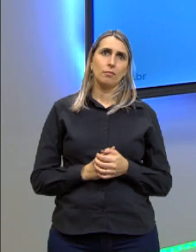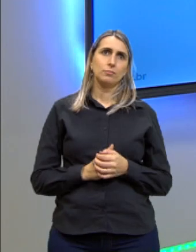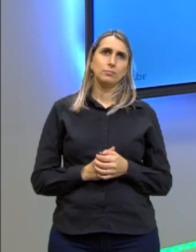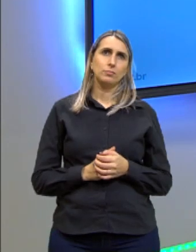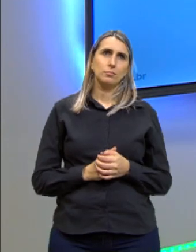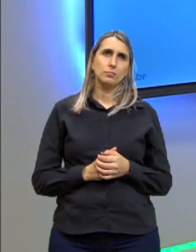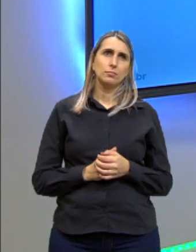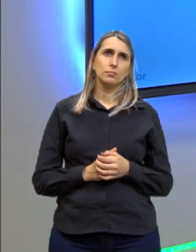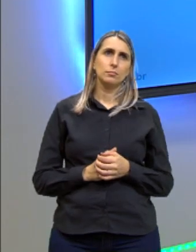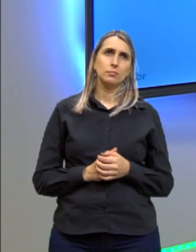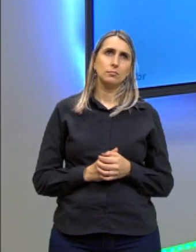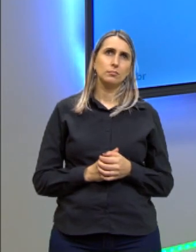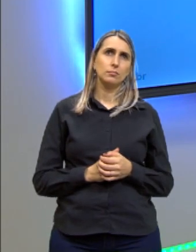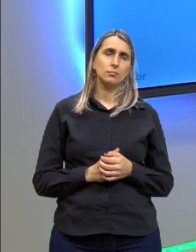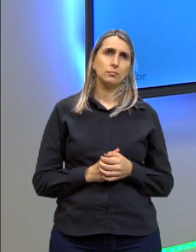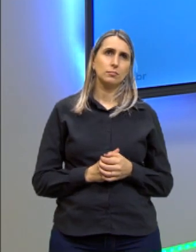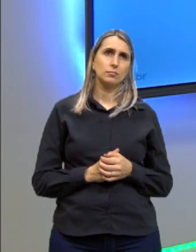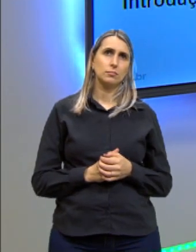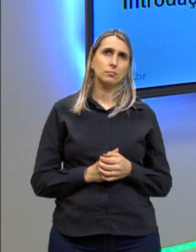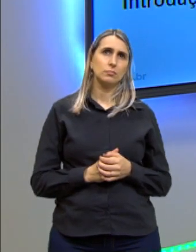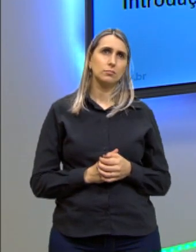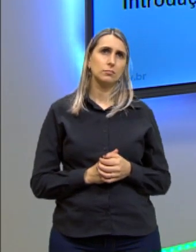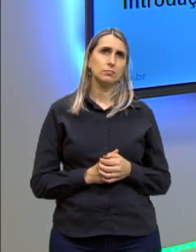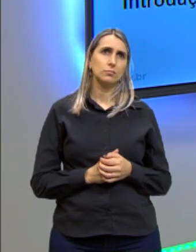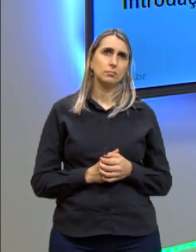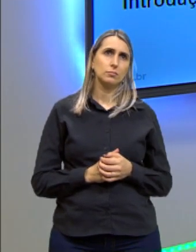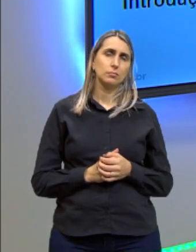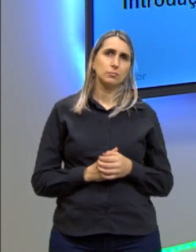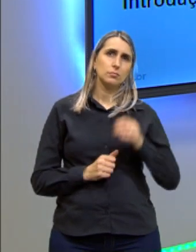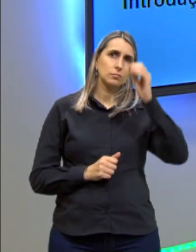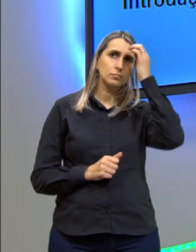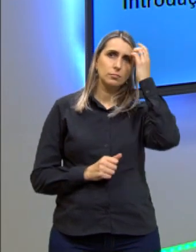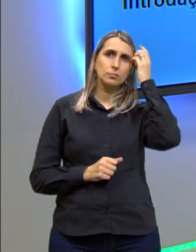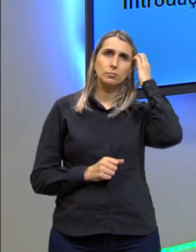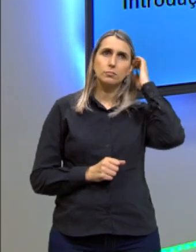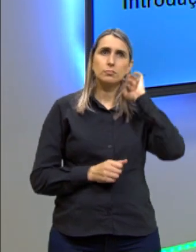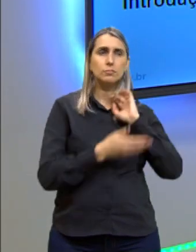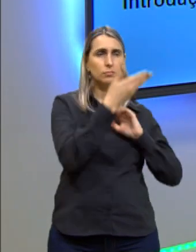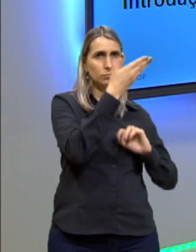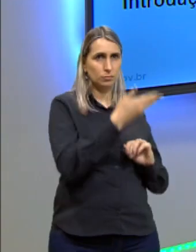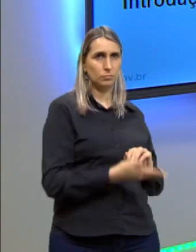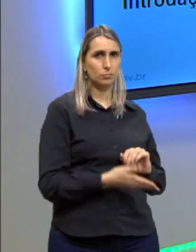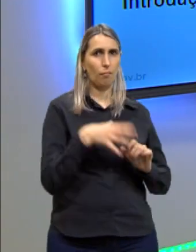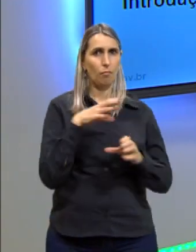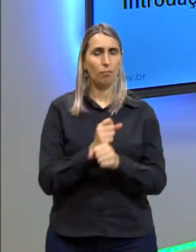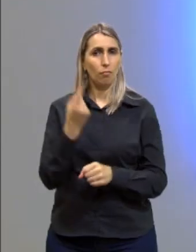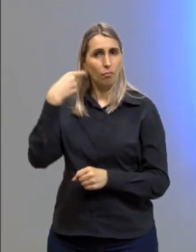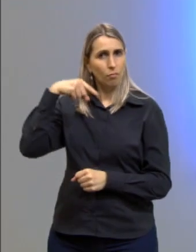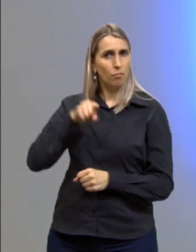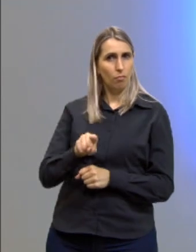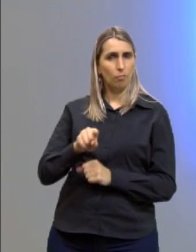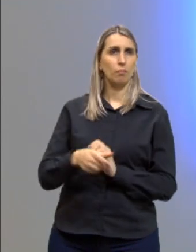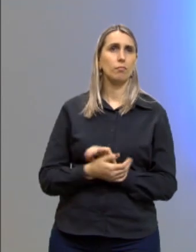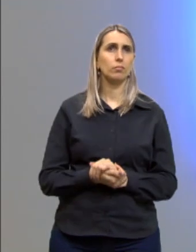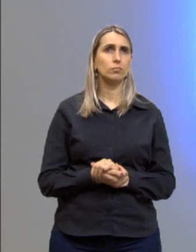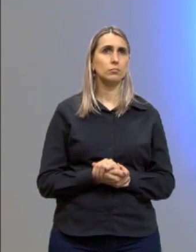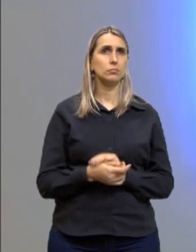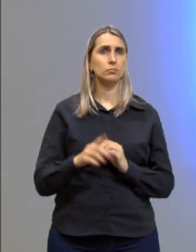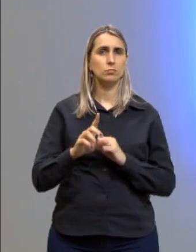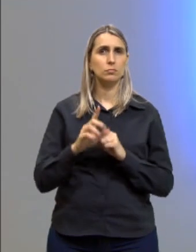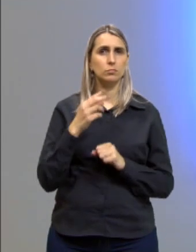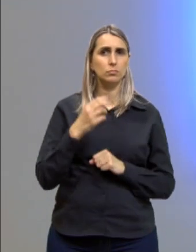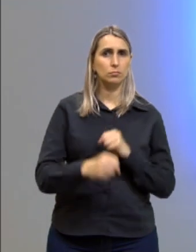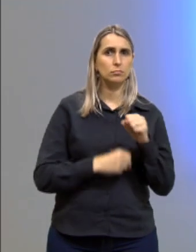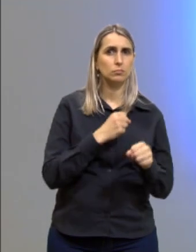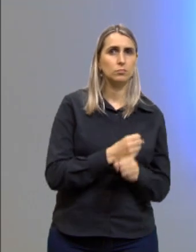Olha aqui, vamos ver, essa aqui, vou botar para vocês, essa aqui tirou nota mil, em